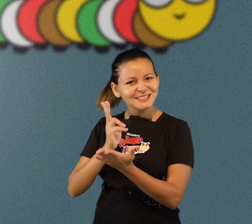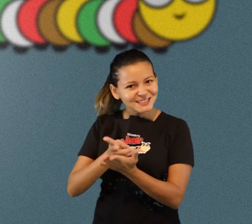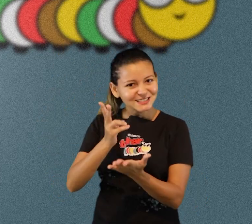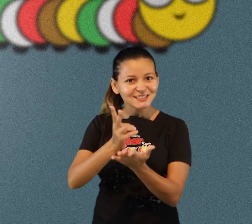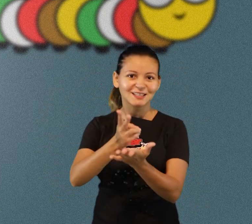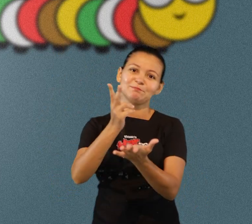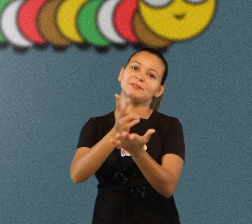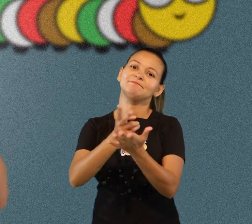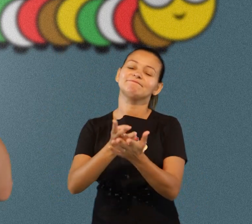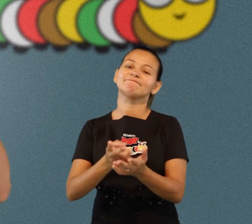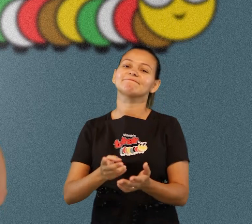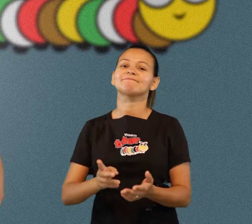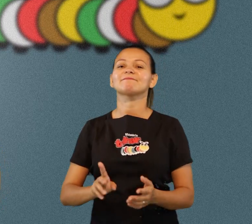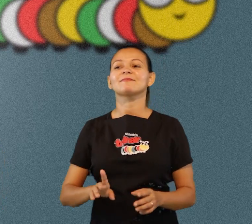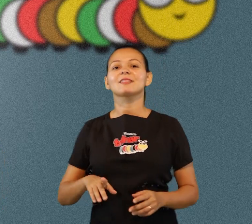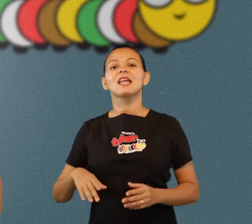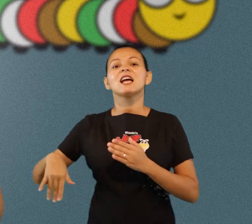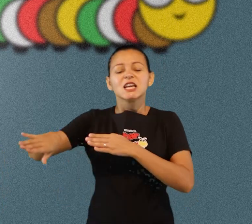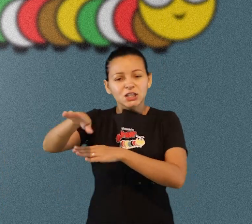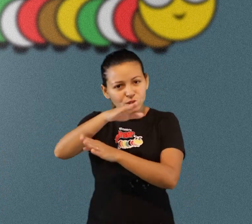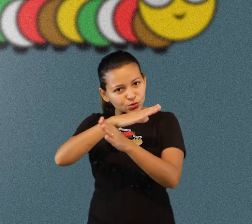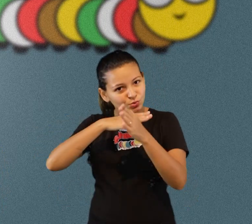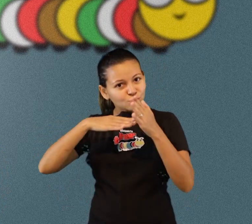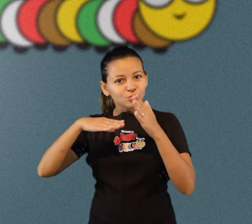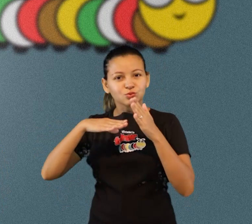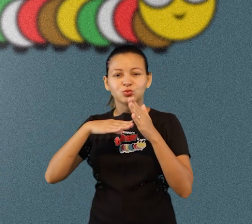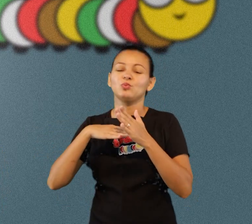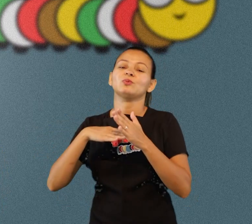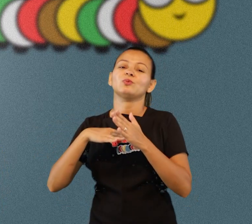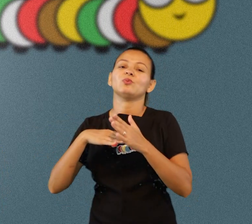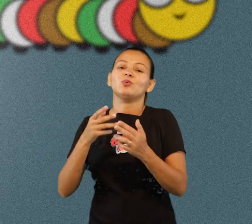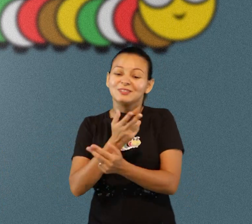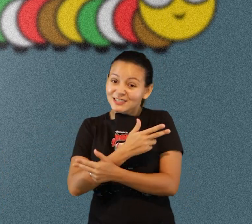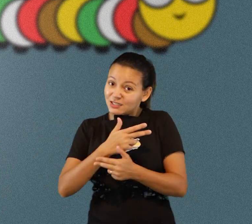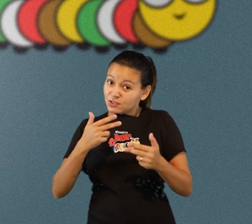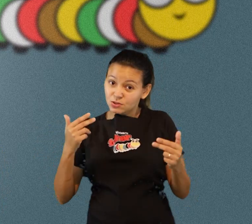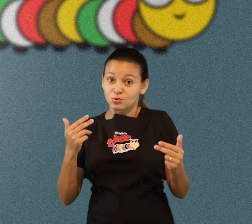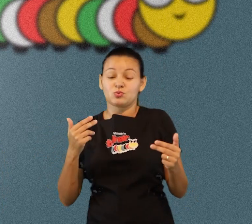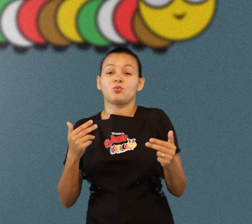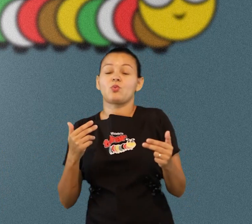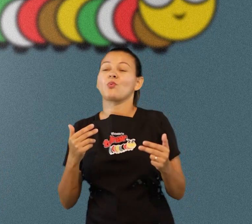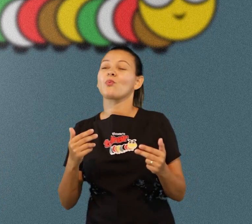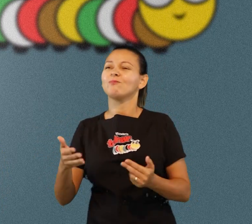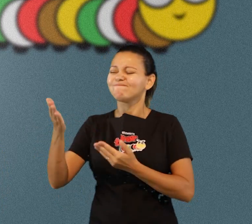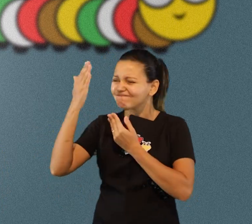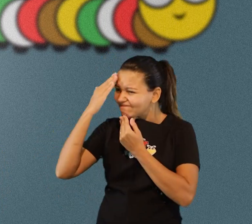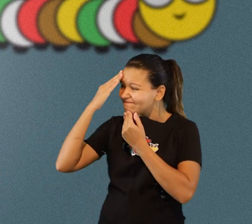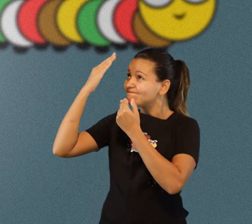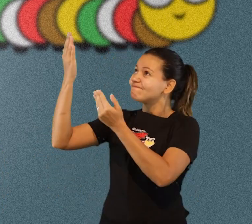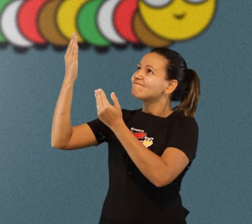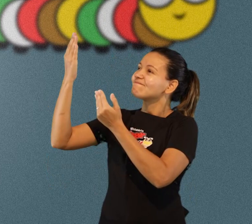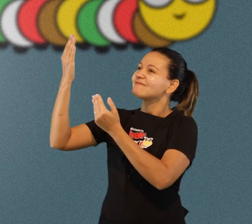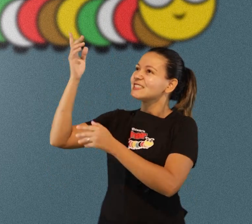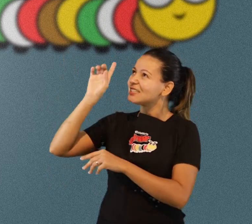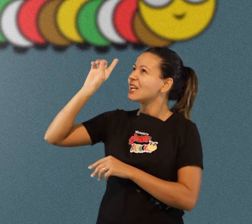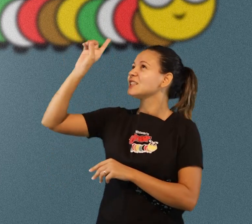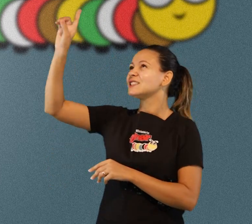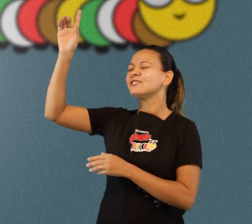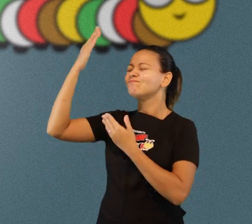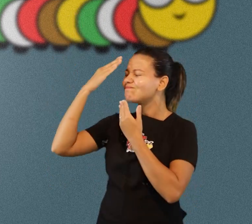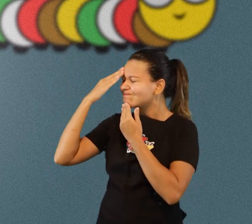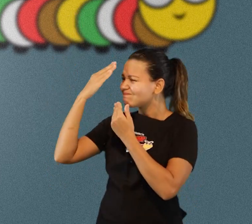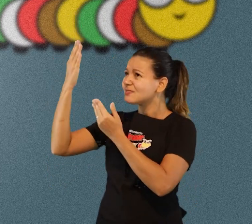agradecidos a Deus agora eu quero que você repita aí comigo em todas as